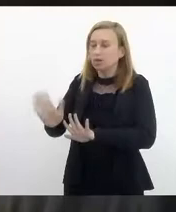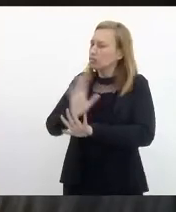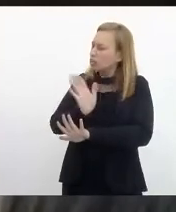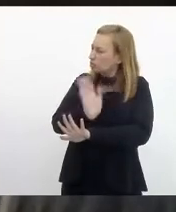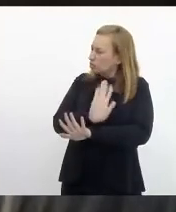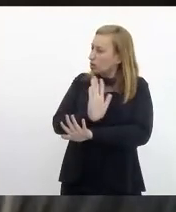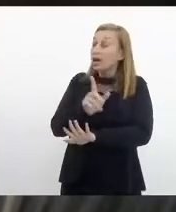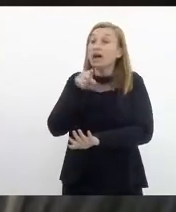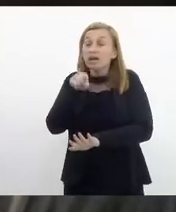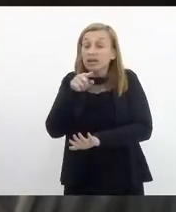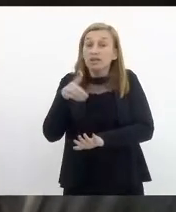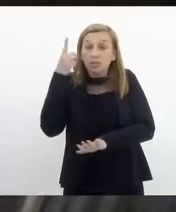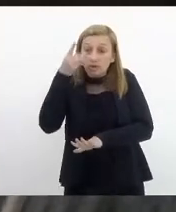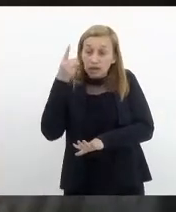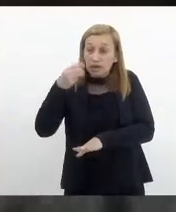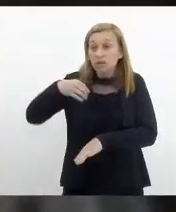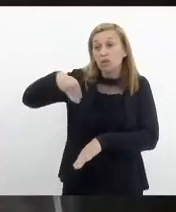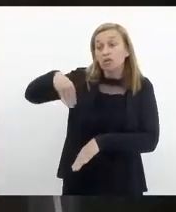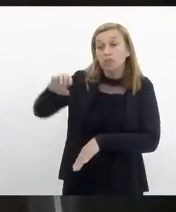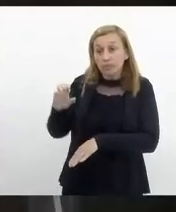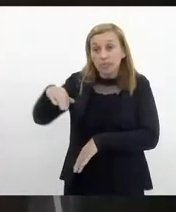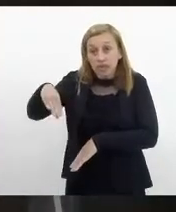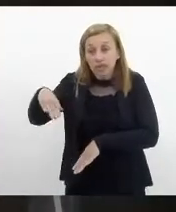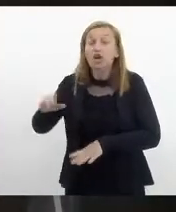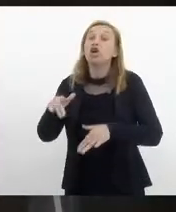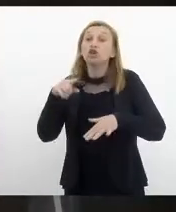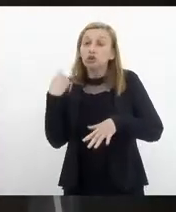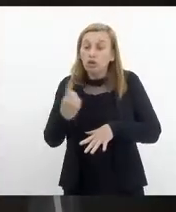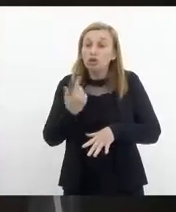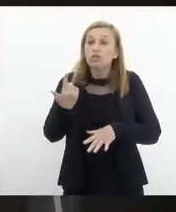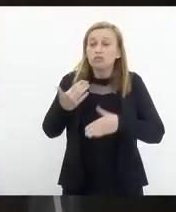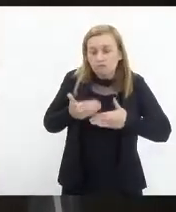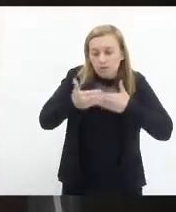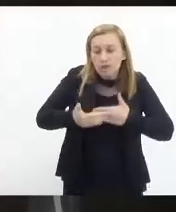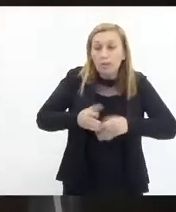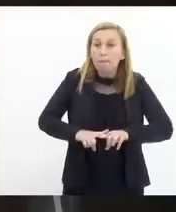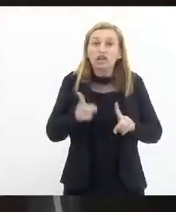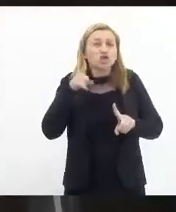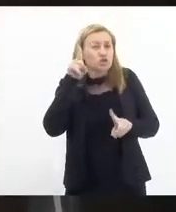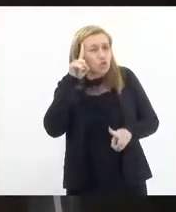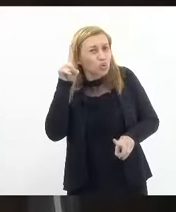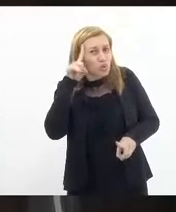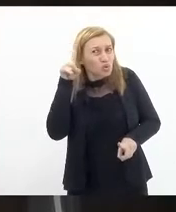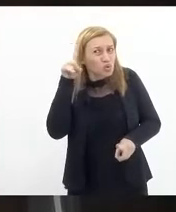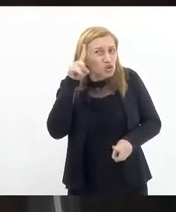Naquilo com o deputado Carlos Mink nós avançamos. É que todos os dias nós...